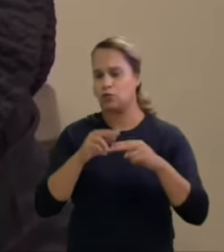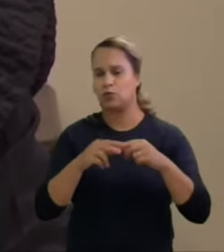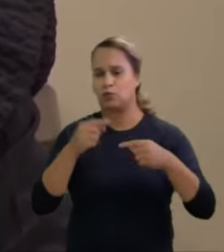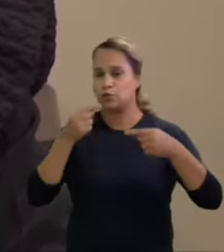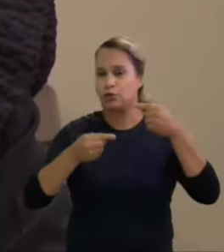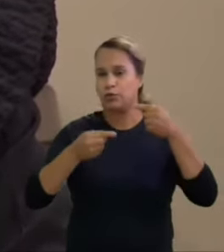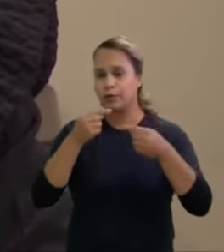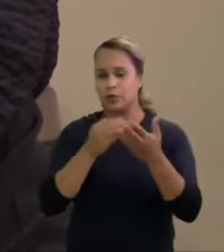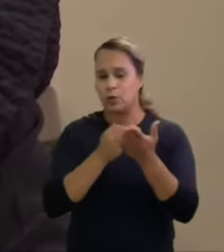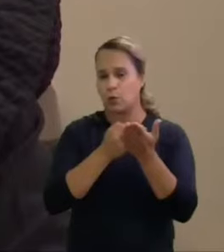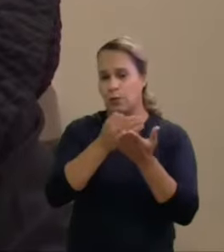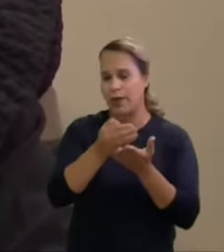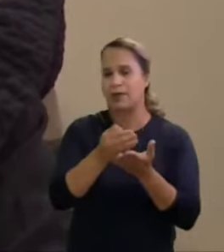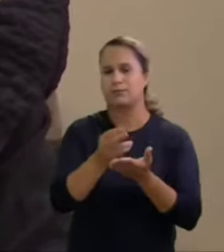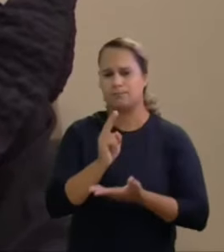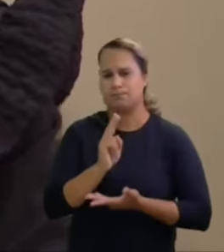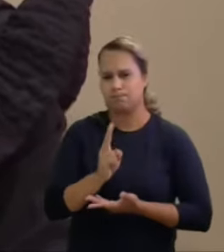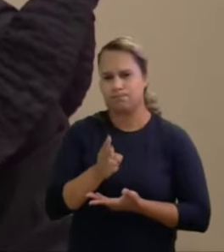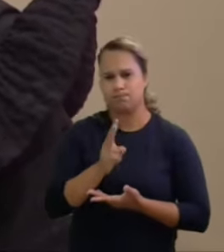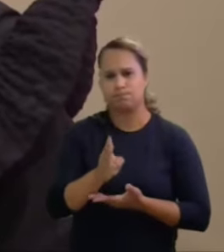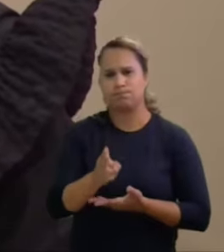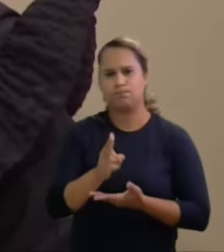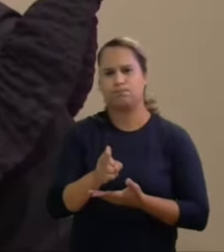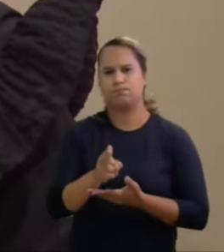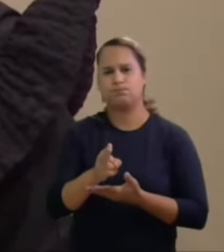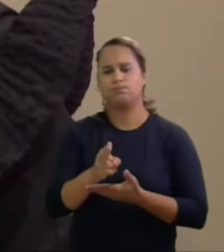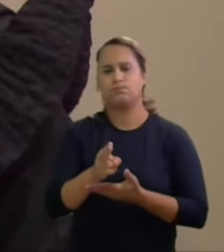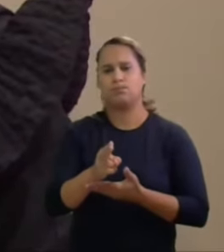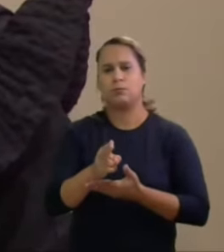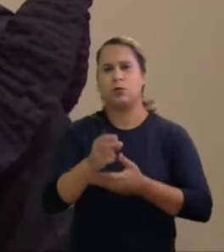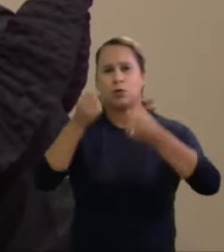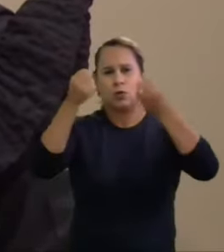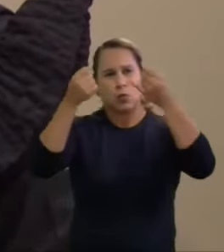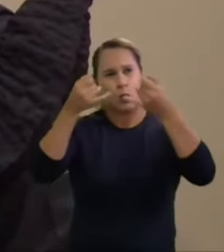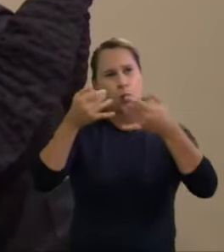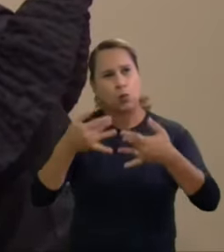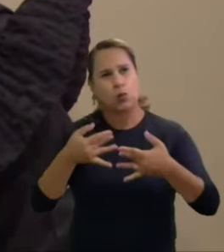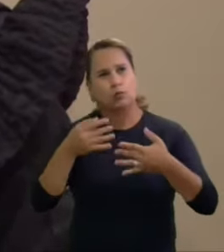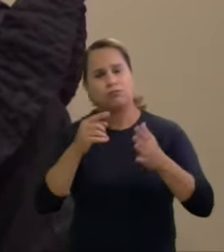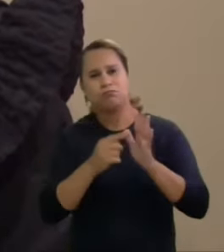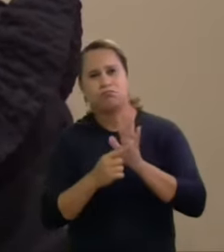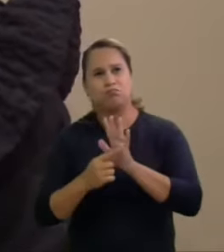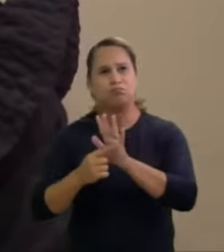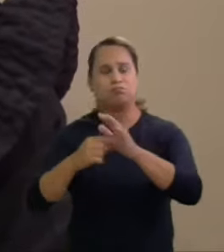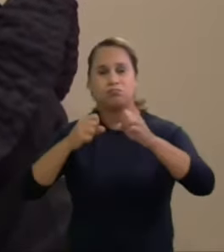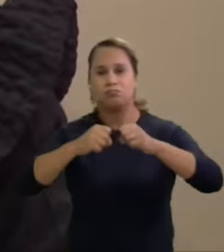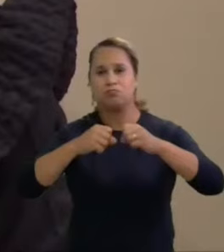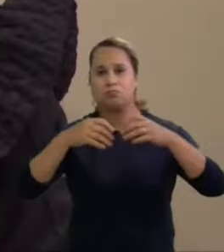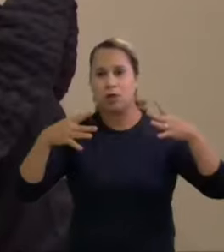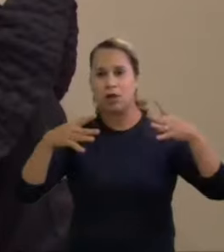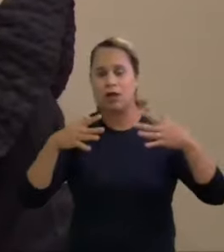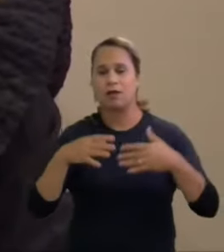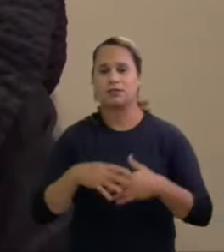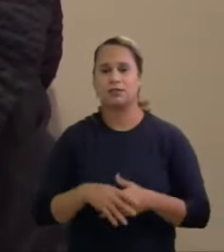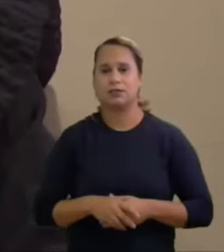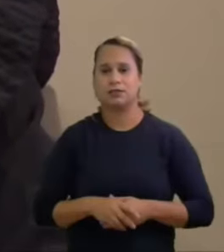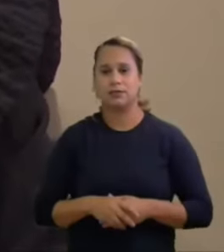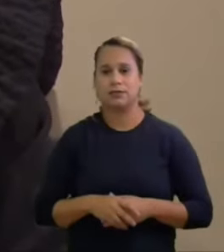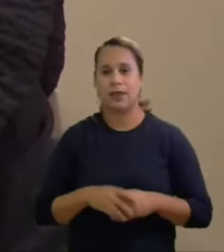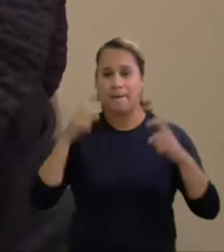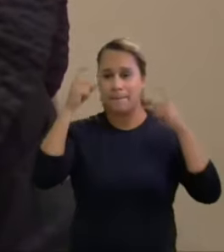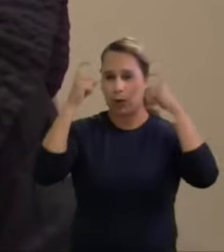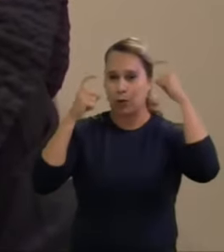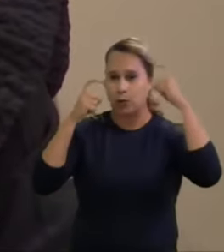continuam em trazem luz para a realidade que é a preocupação que o Paraná tem que a justiça